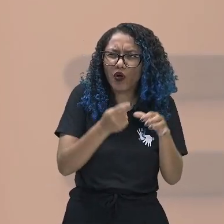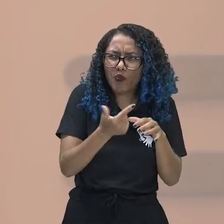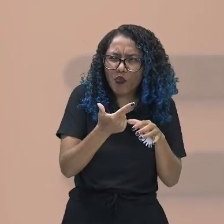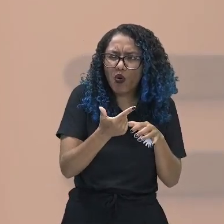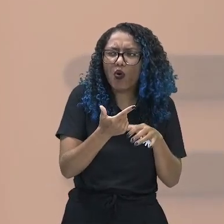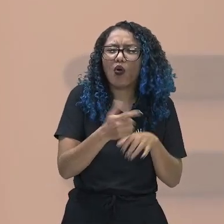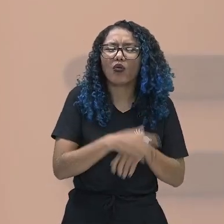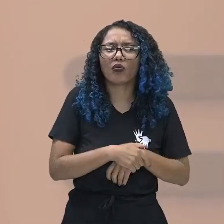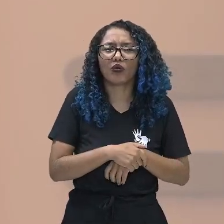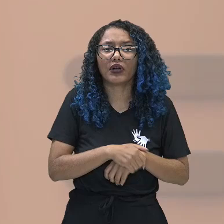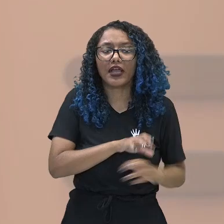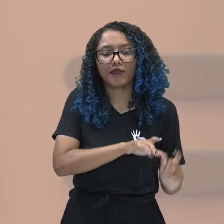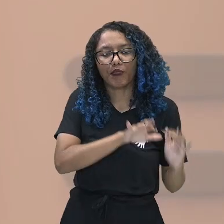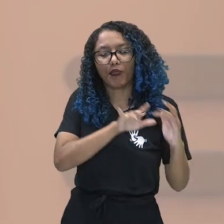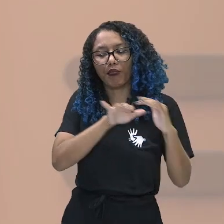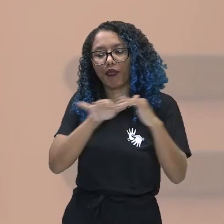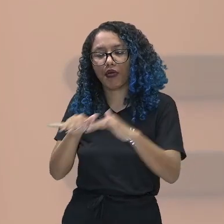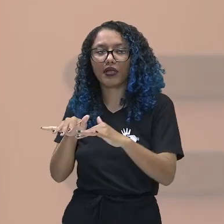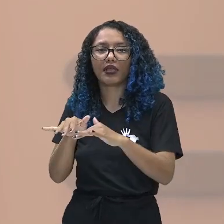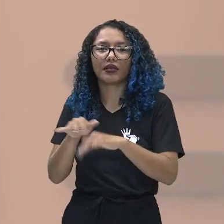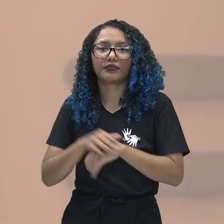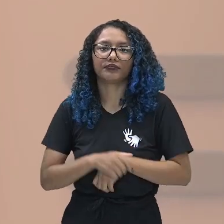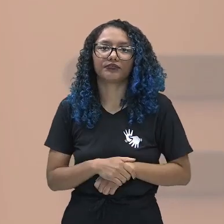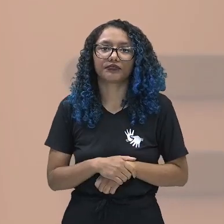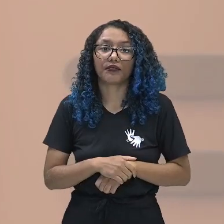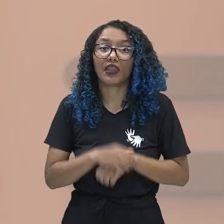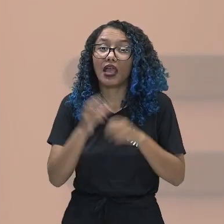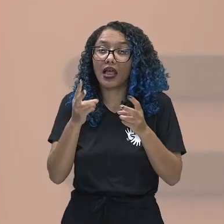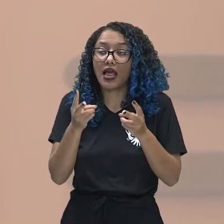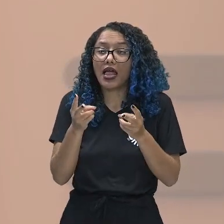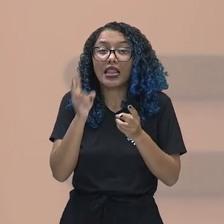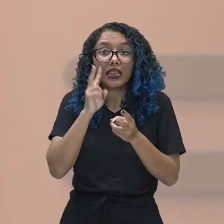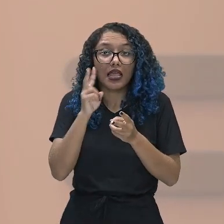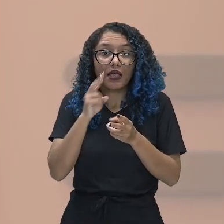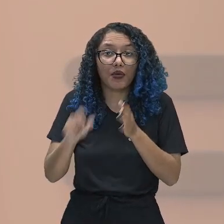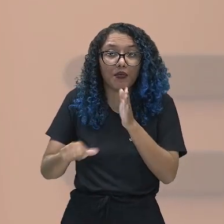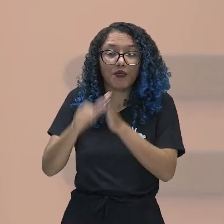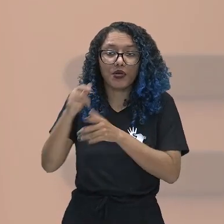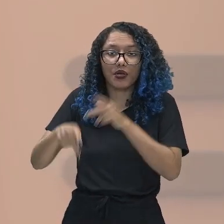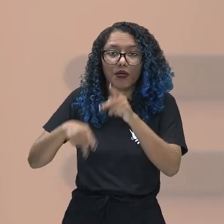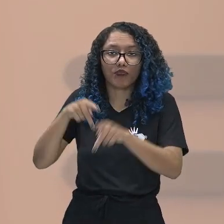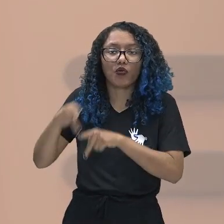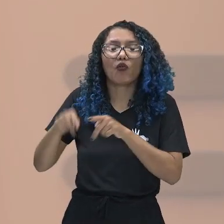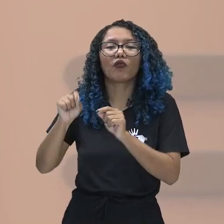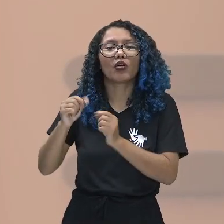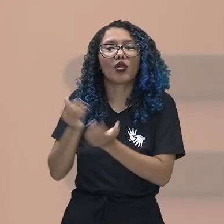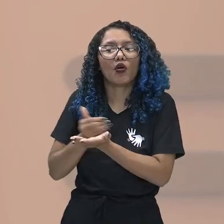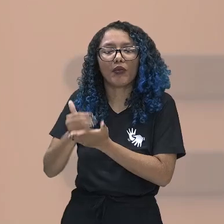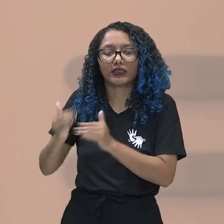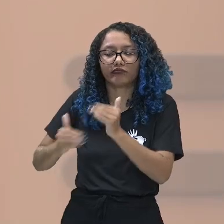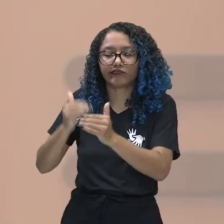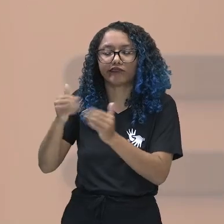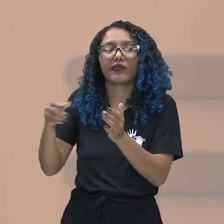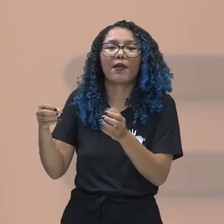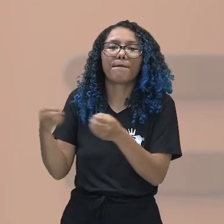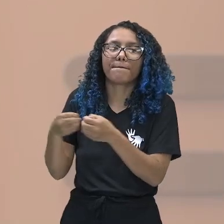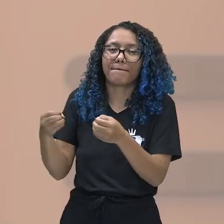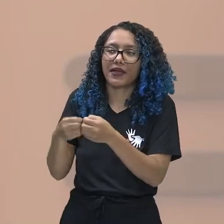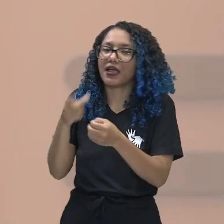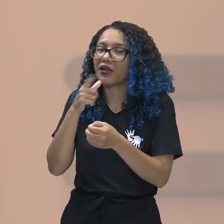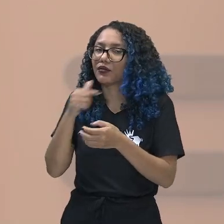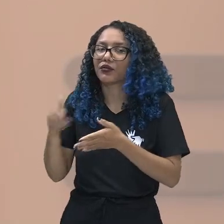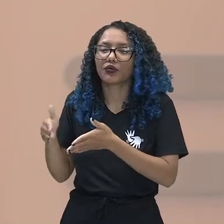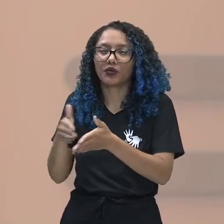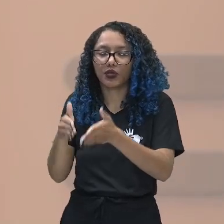civilizações elas começam então a se desenvolver próximas aos rios, ok? Então exatamente por isso eu vou